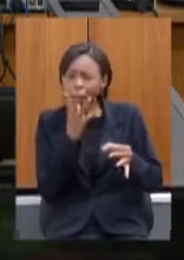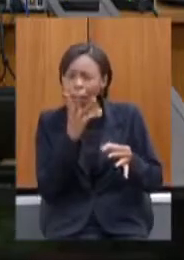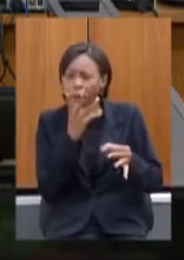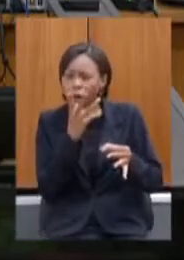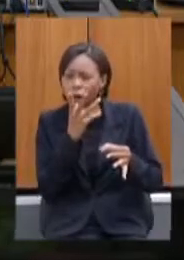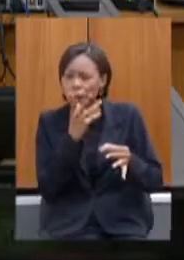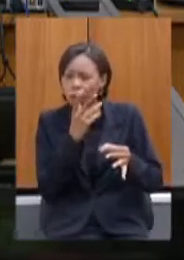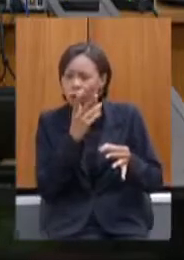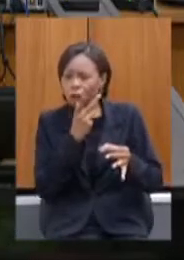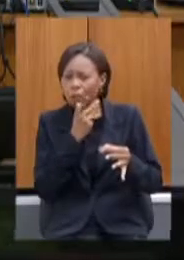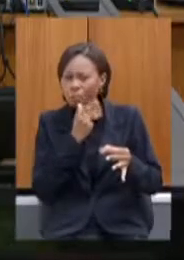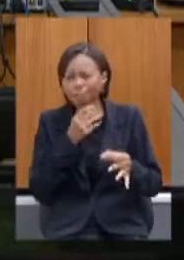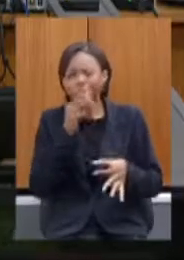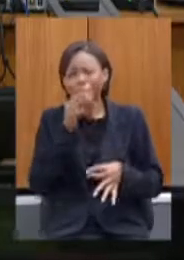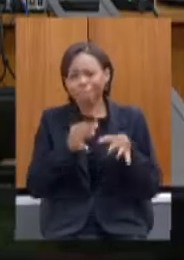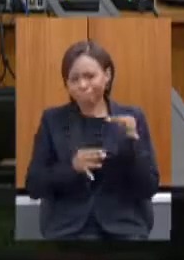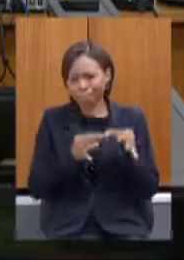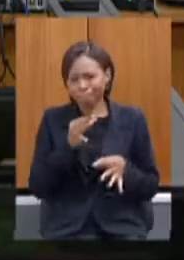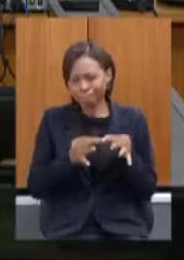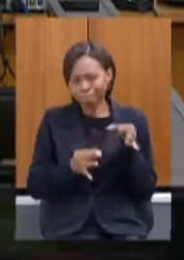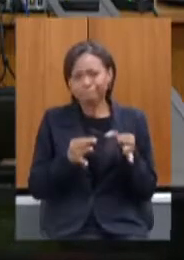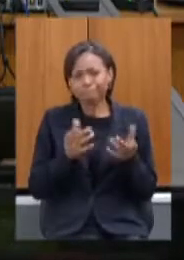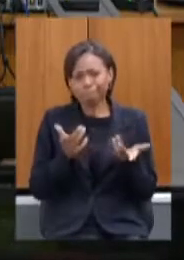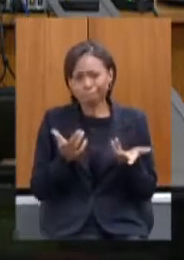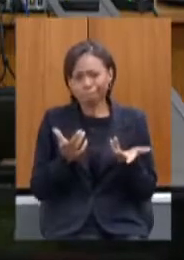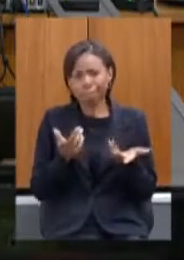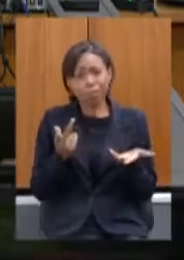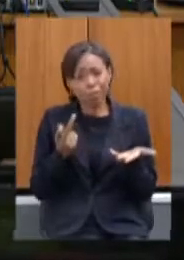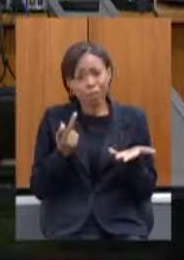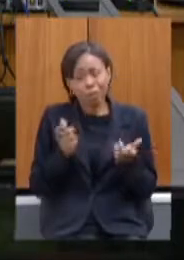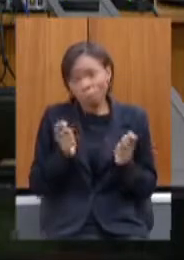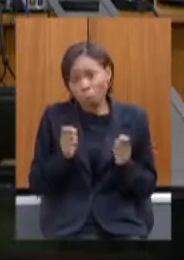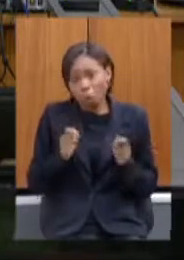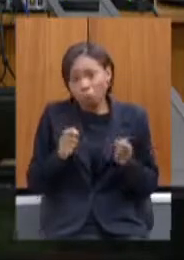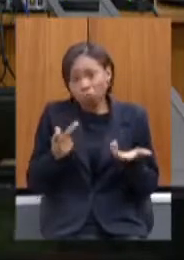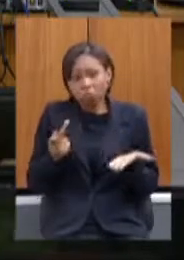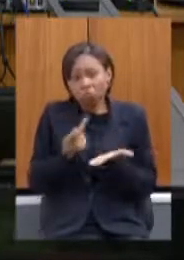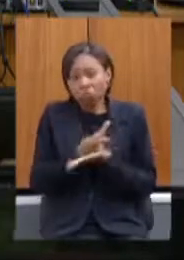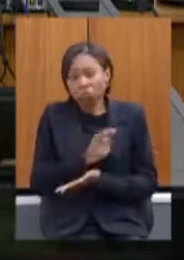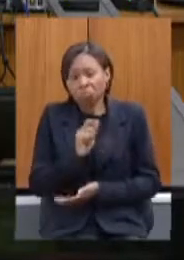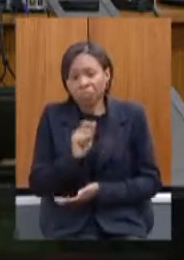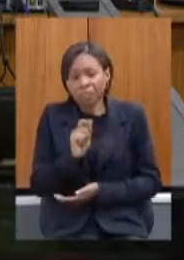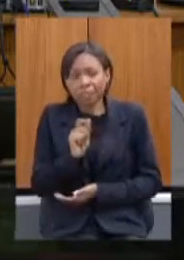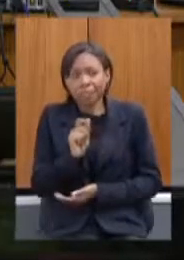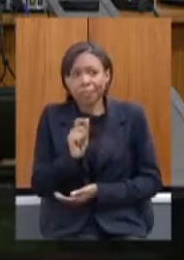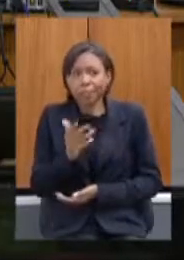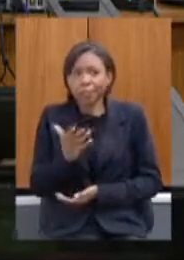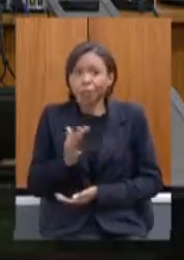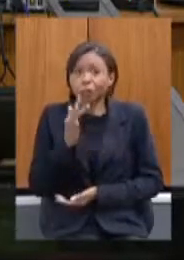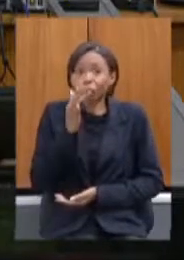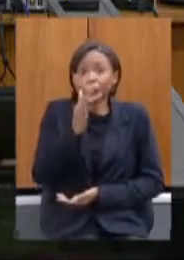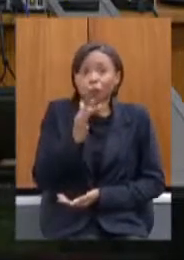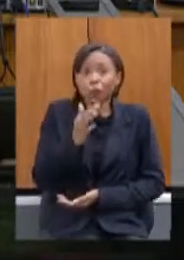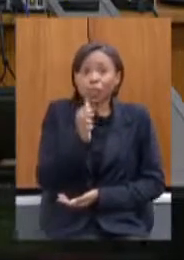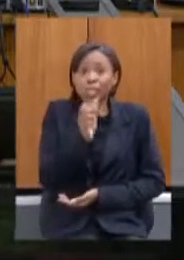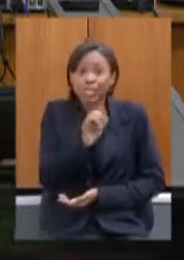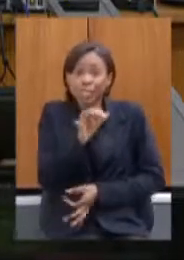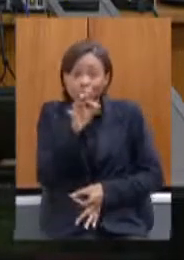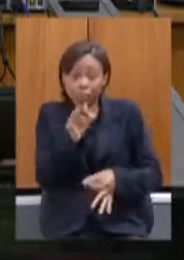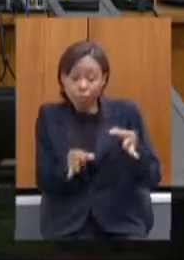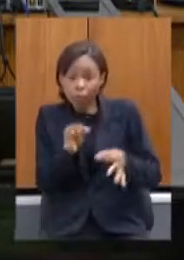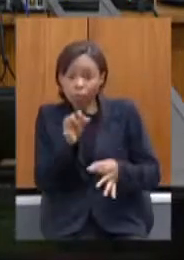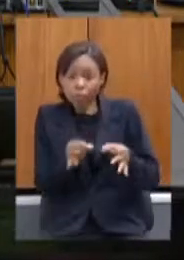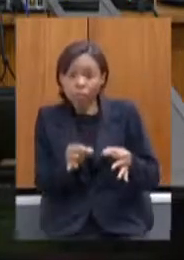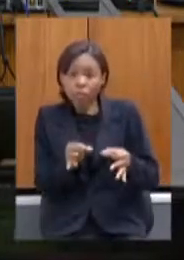e pode ser que quando quando a quando a justiça determine o valor dos 54